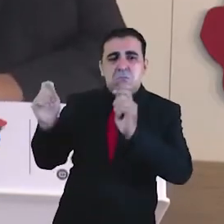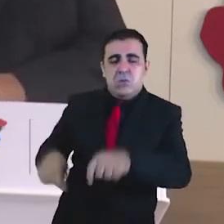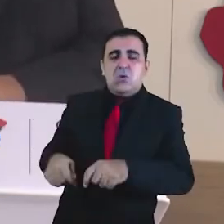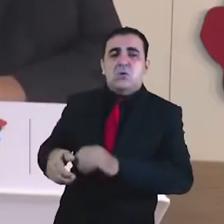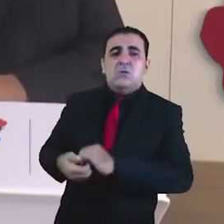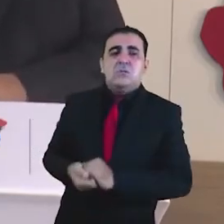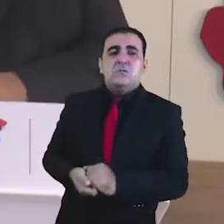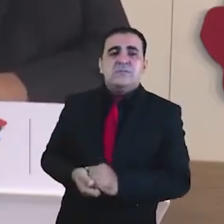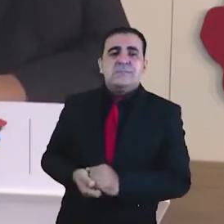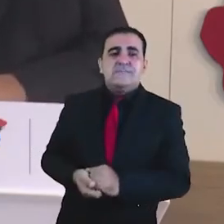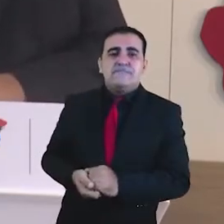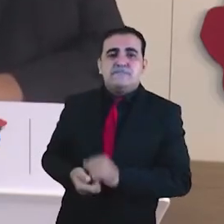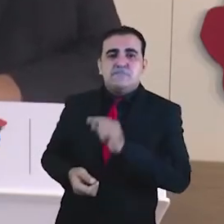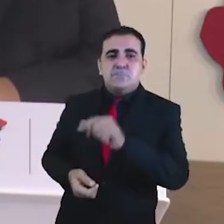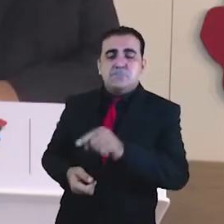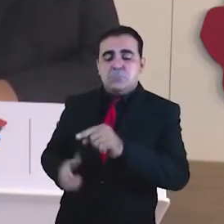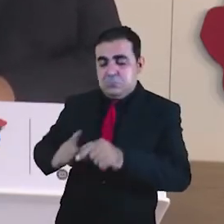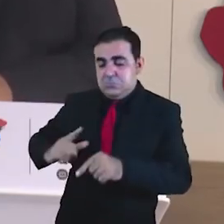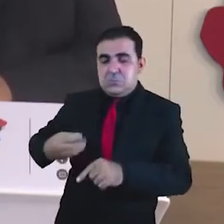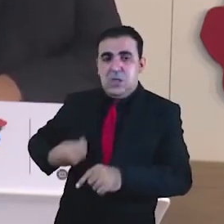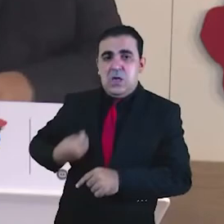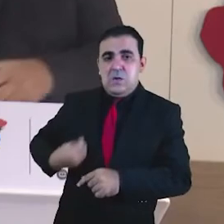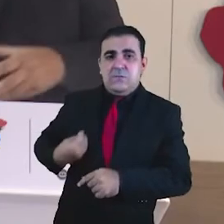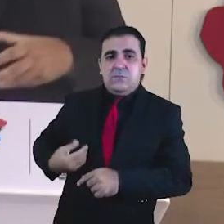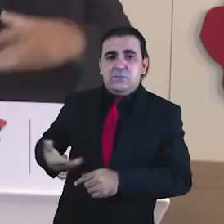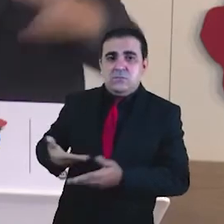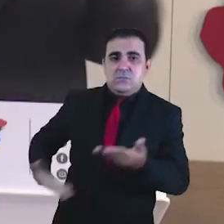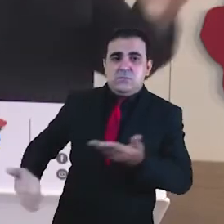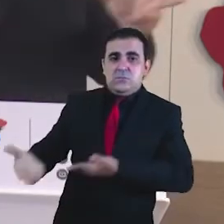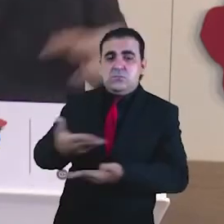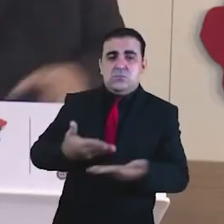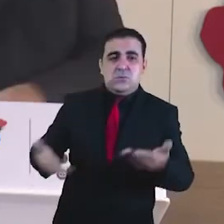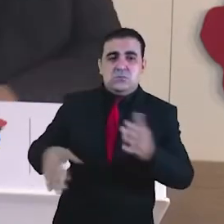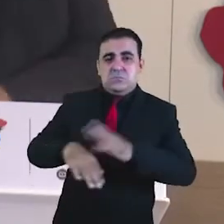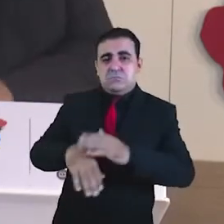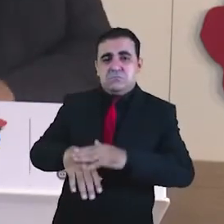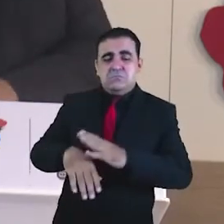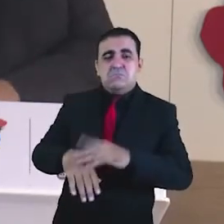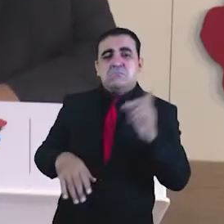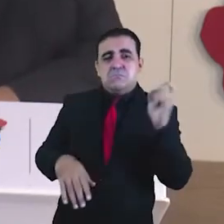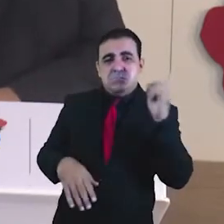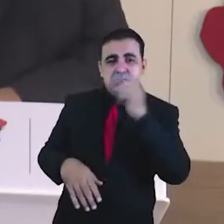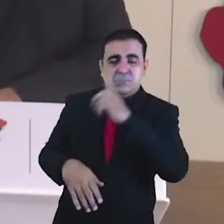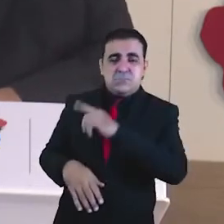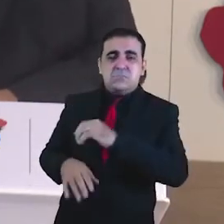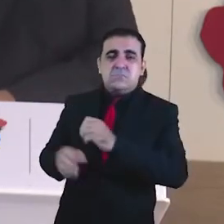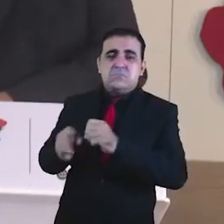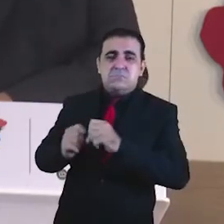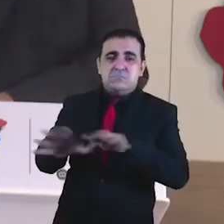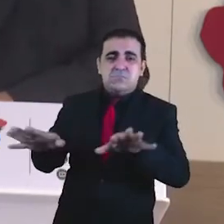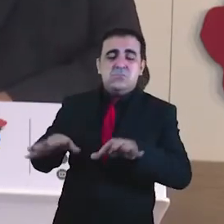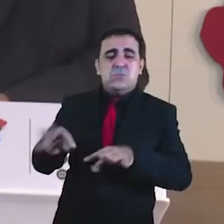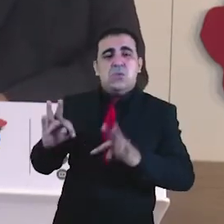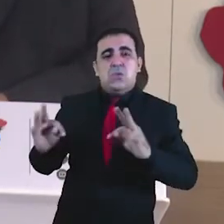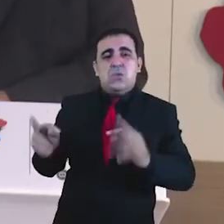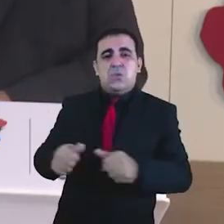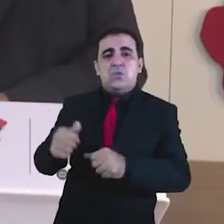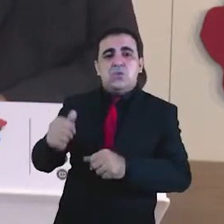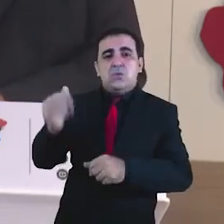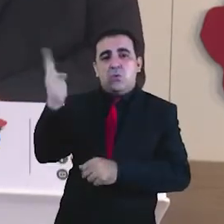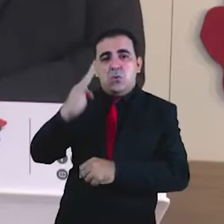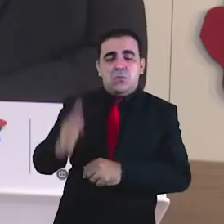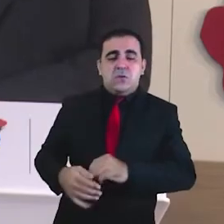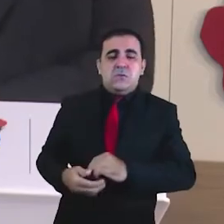informando que a vacinação contra a gripe começa nesta segunda-feira, dia 12, e segue até o dia 12 de junho,